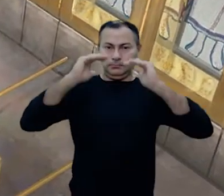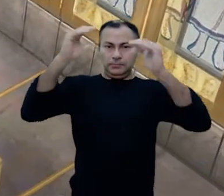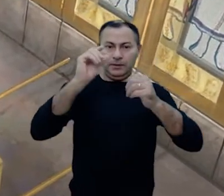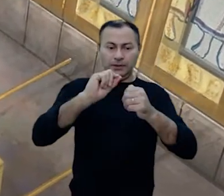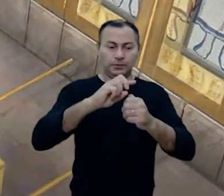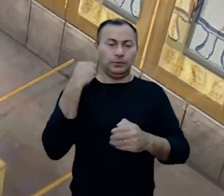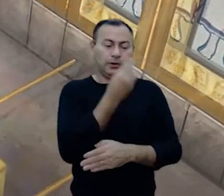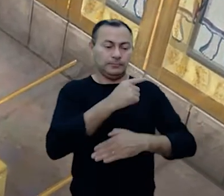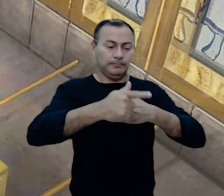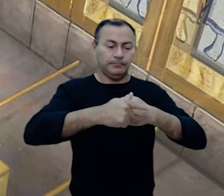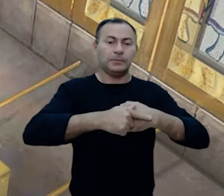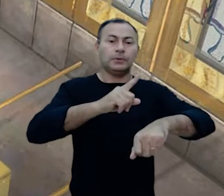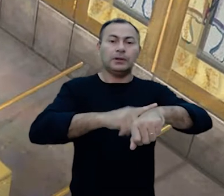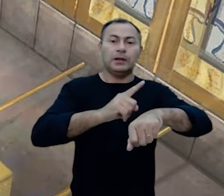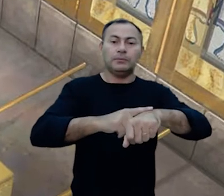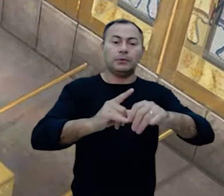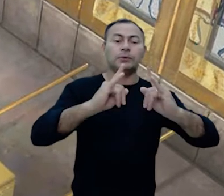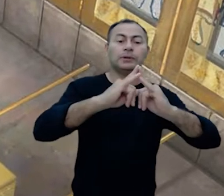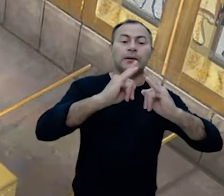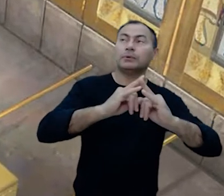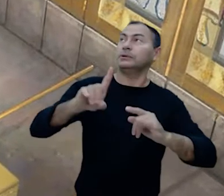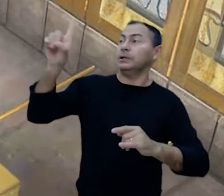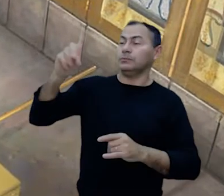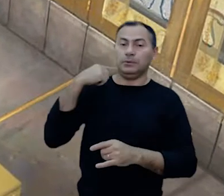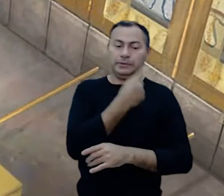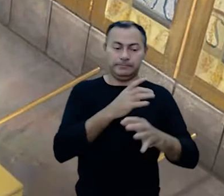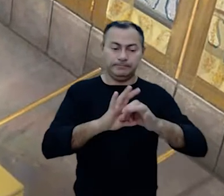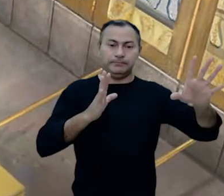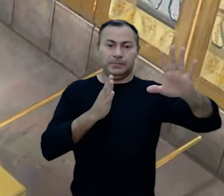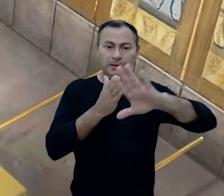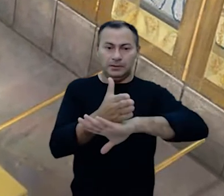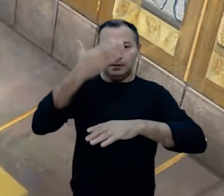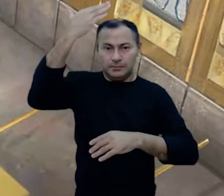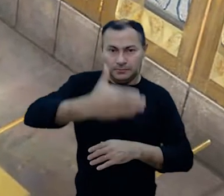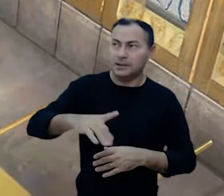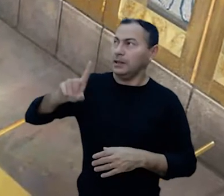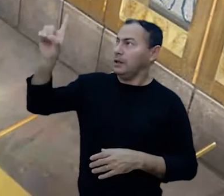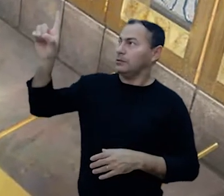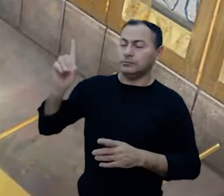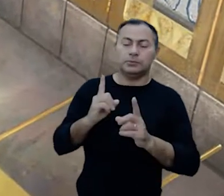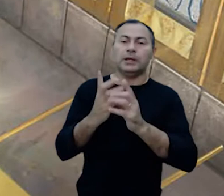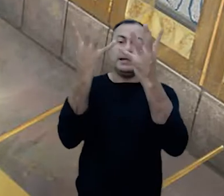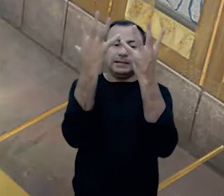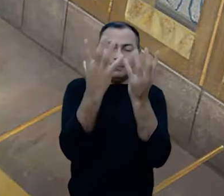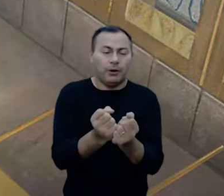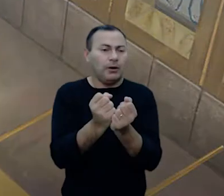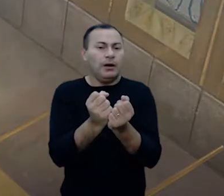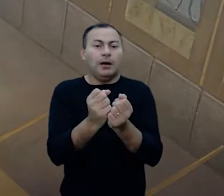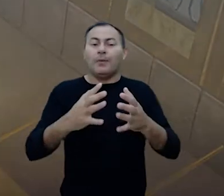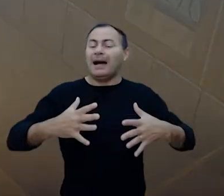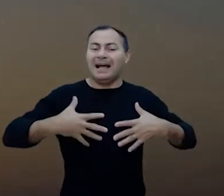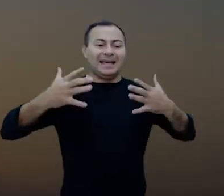sacerdote fez o nosso papel no templo de Deus, nós mesmos estamos livres para entrarmos na presença de Deus e ele nos